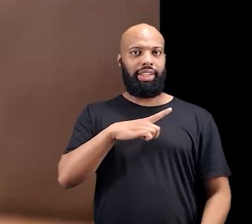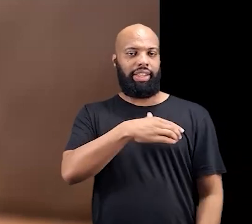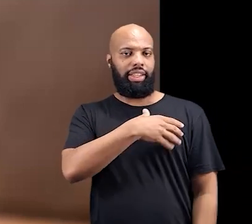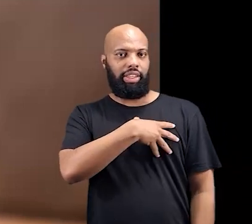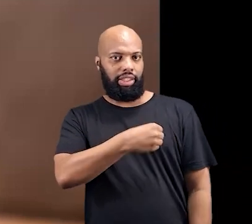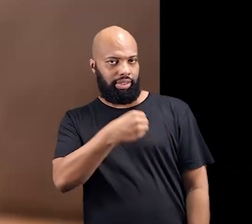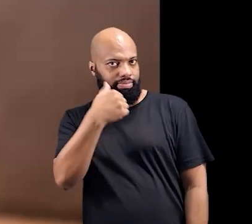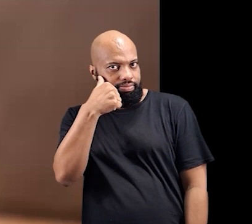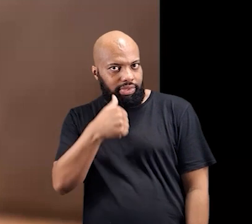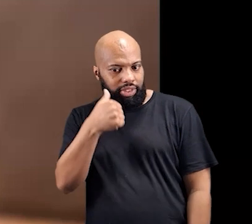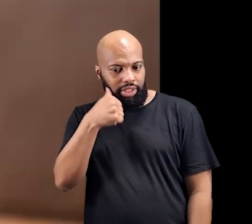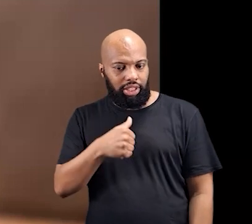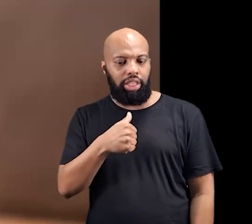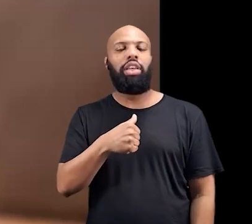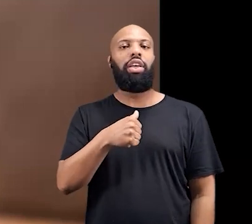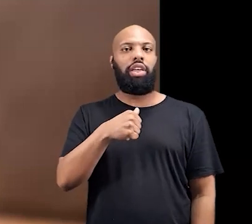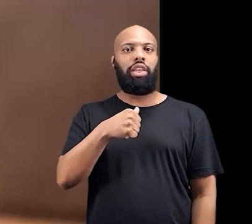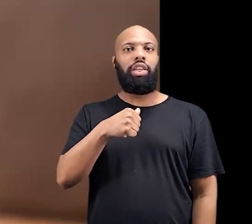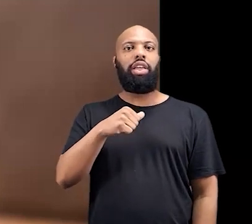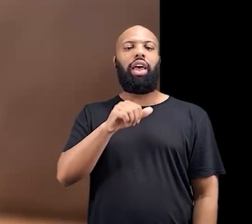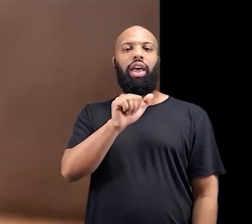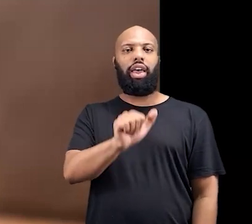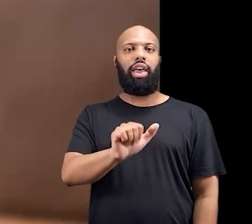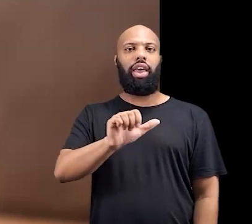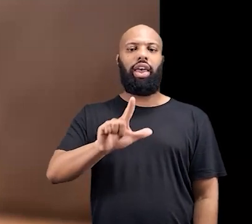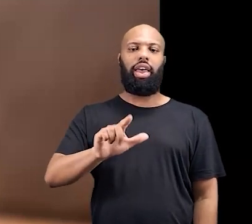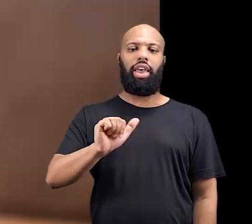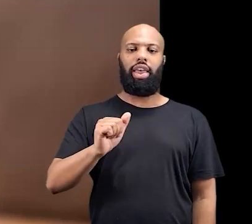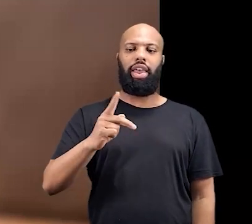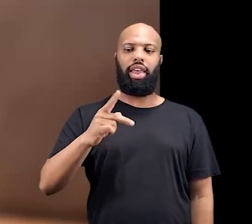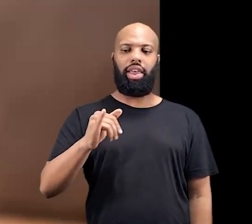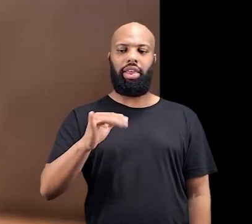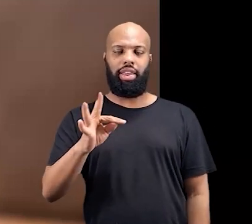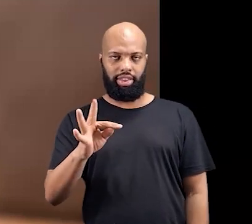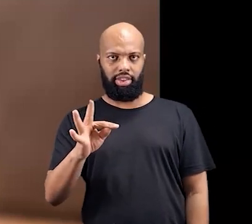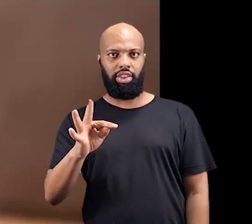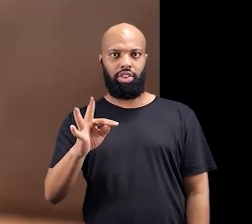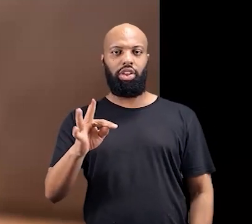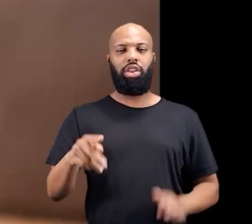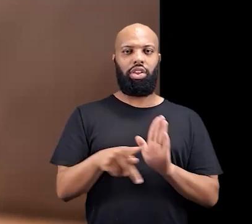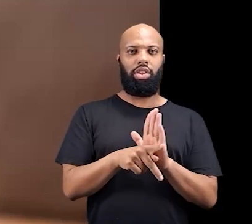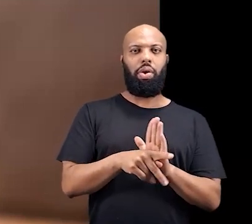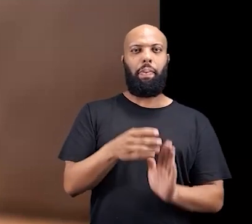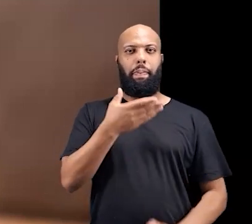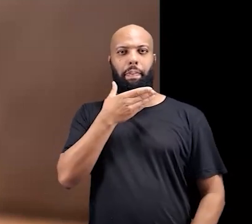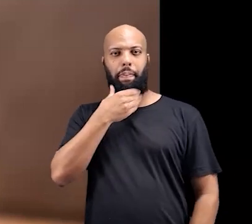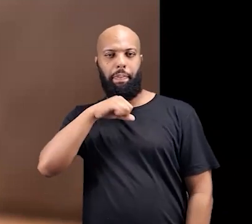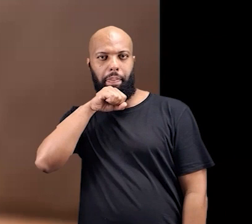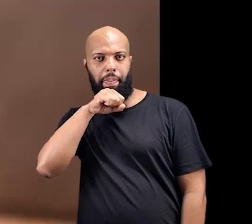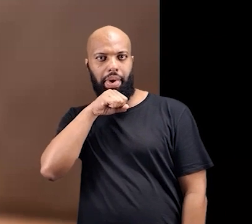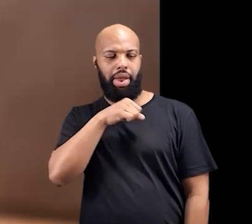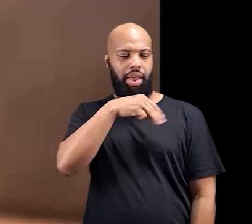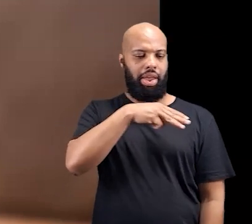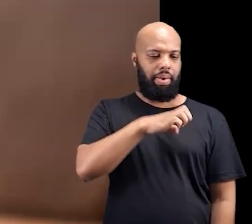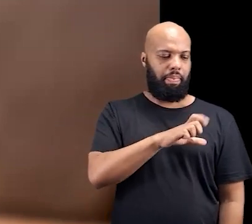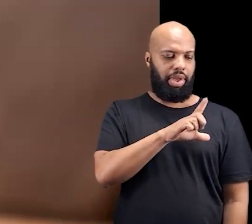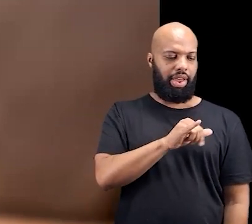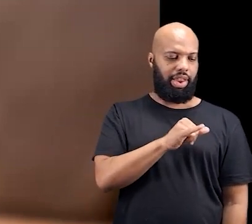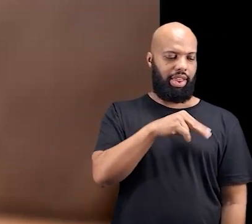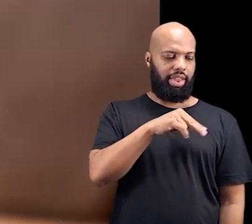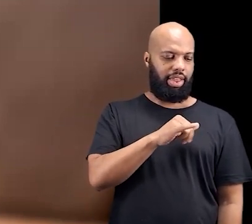As meninas são o Alapite e o Merinaco, né? O Alapite por parte do pai e o Merinaco por parte